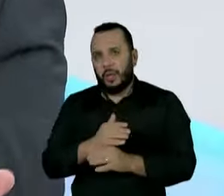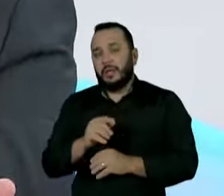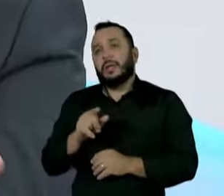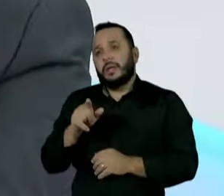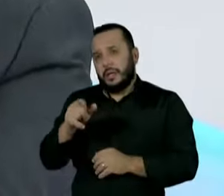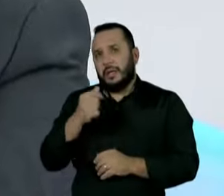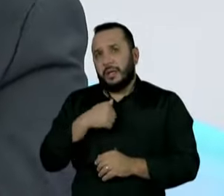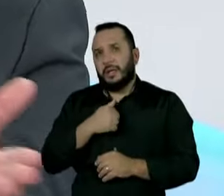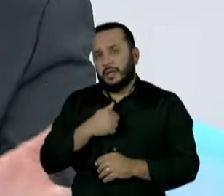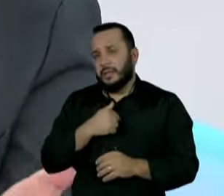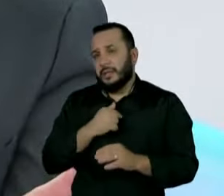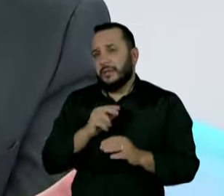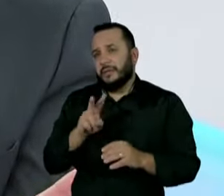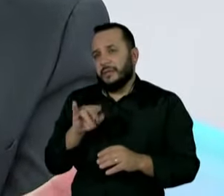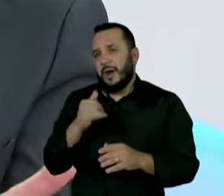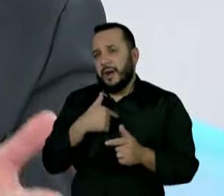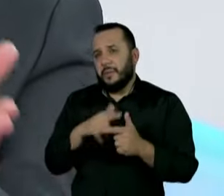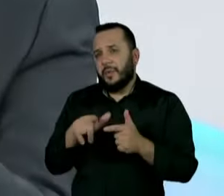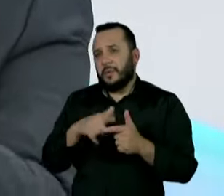conta de uma certa